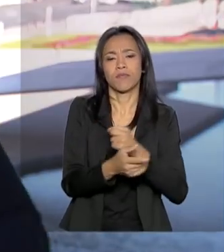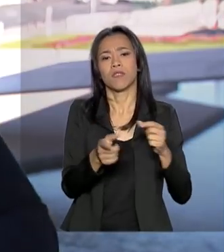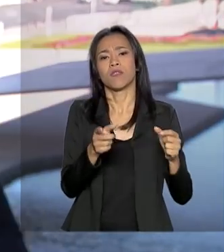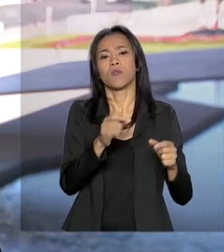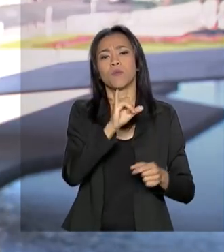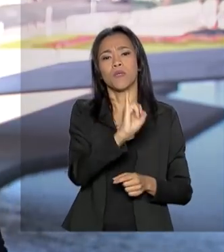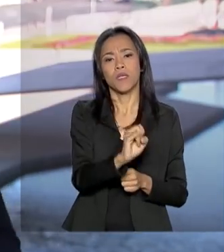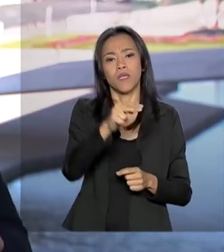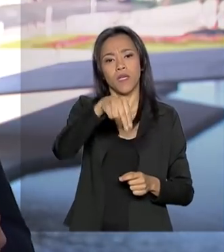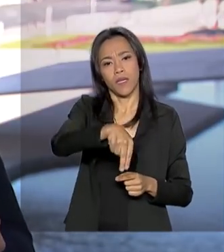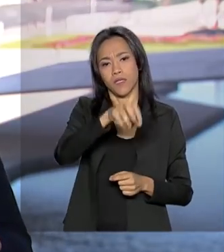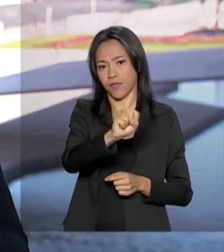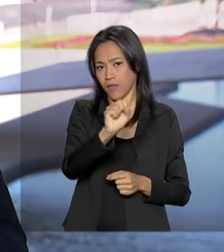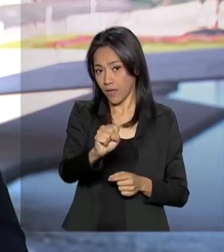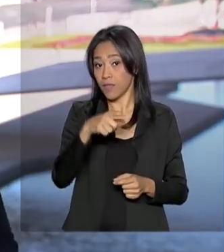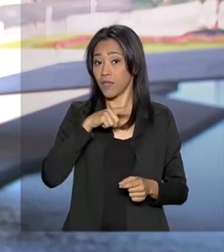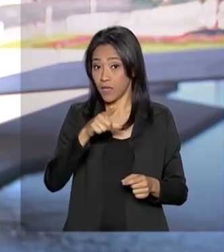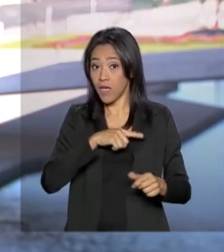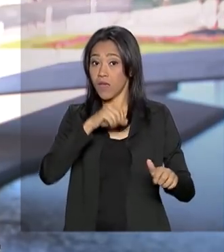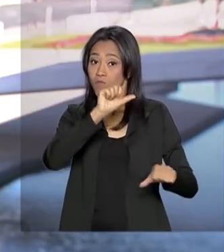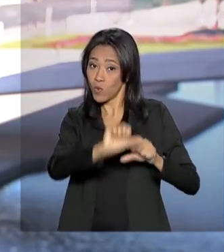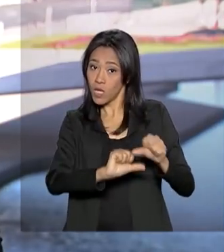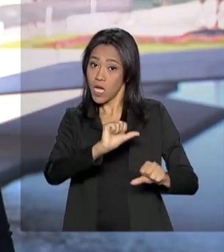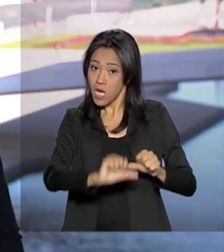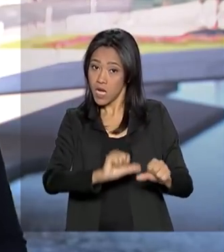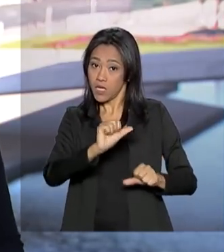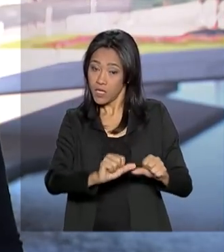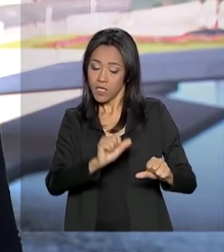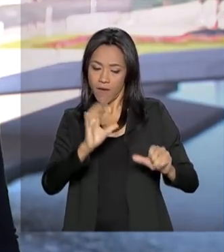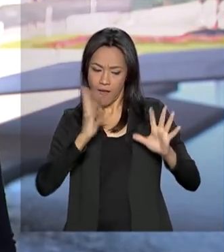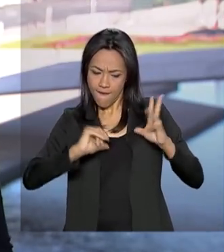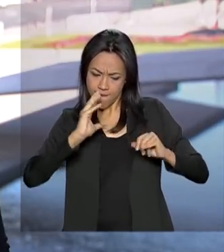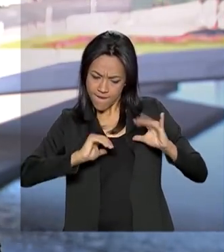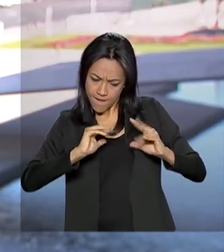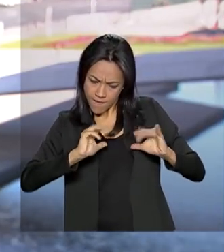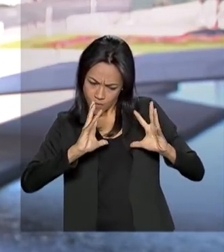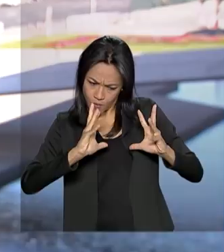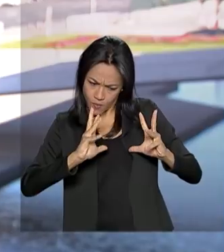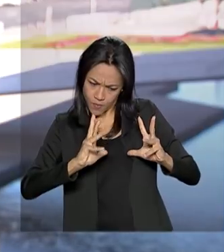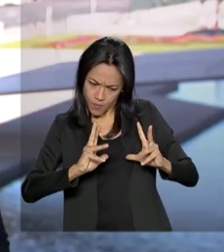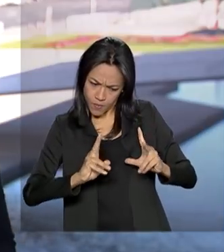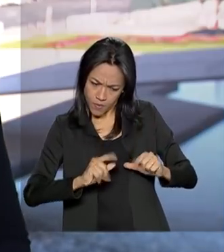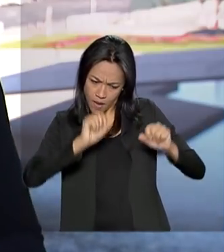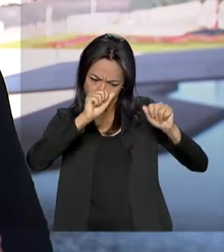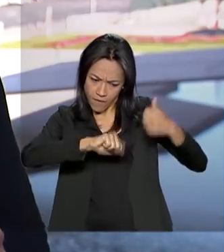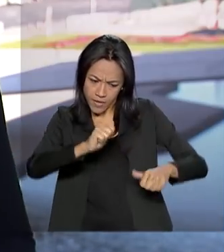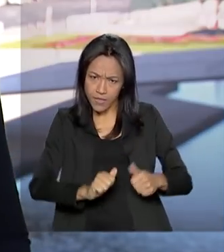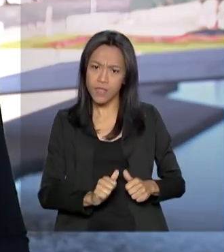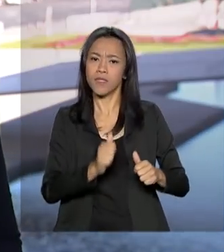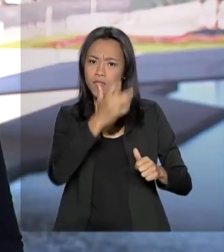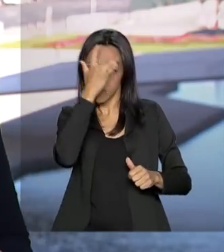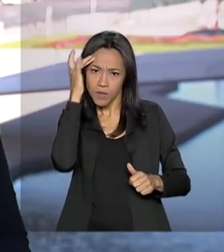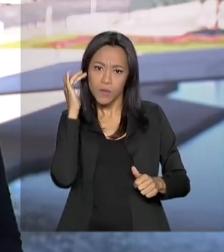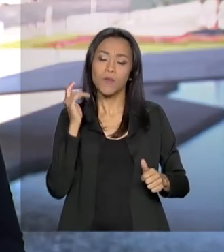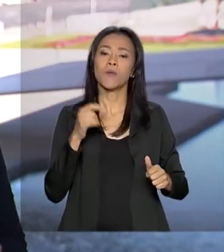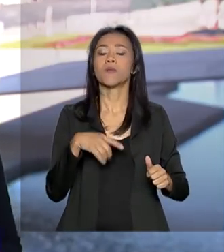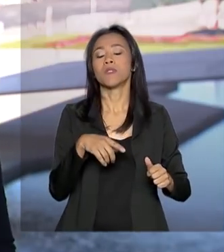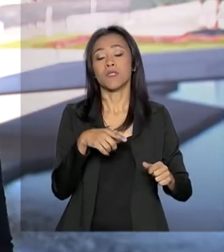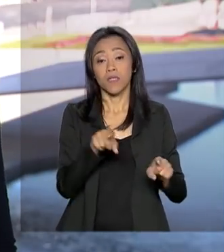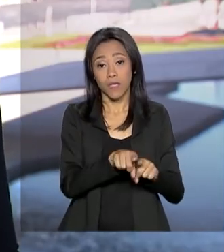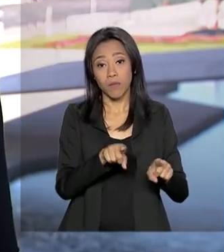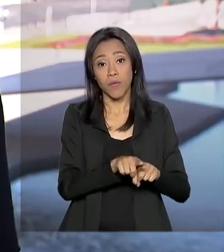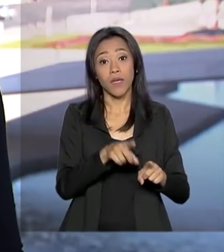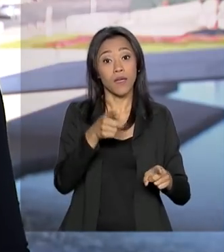ali traz algumas alterações, faz um pente fino nos benefícios dos segurados, também restringe o